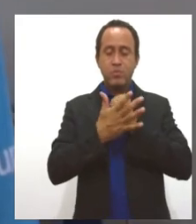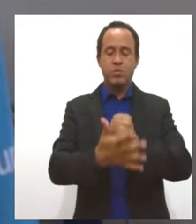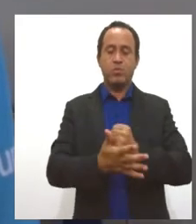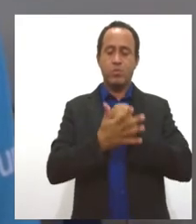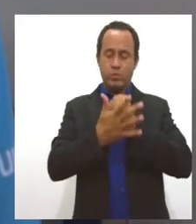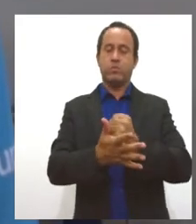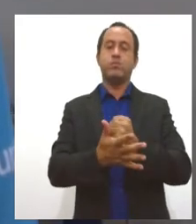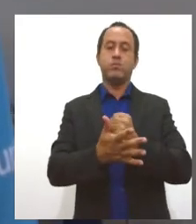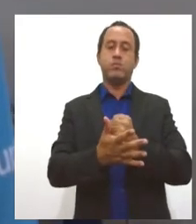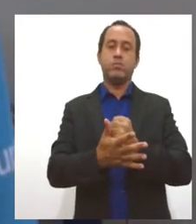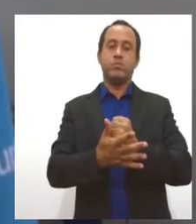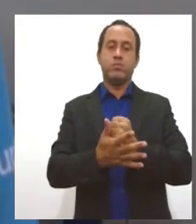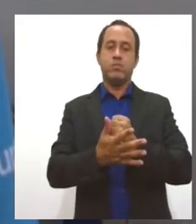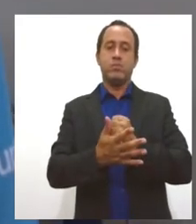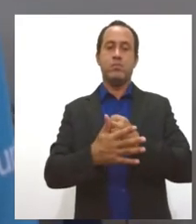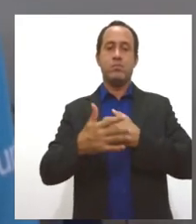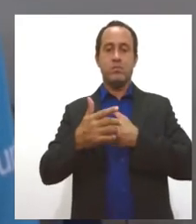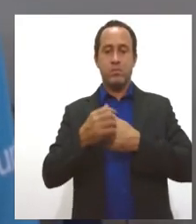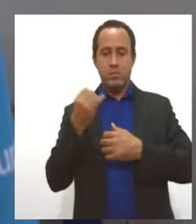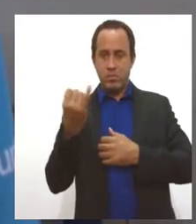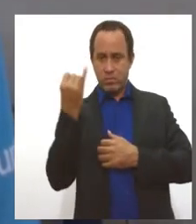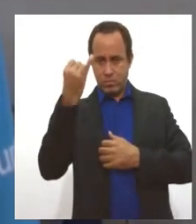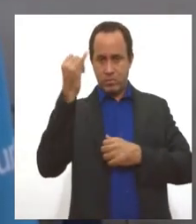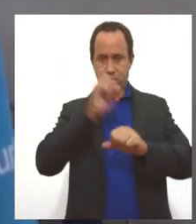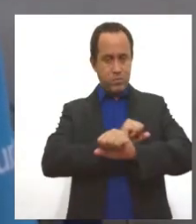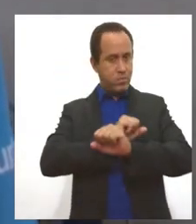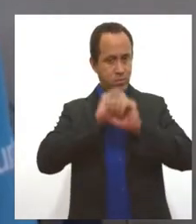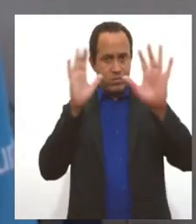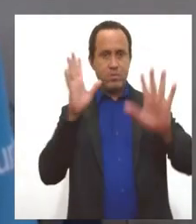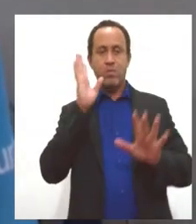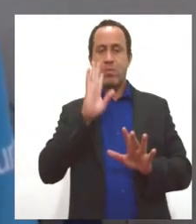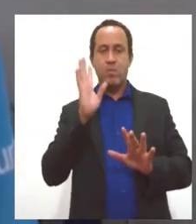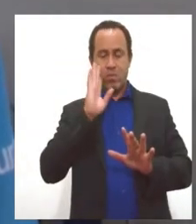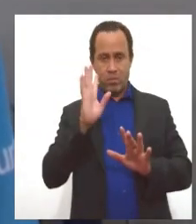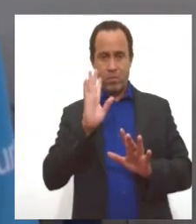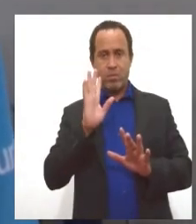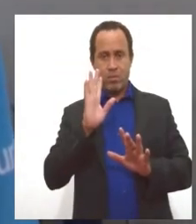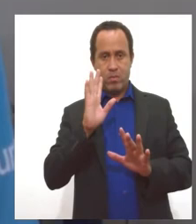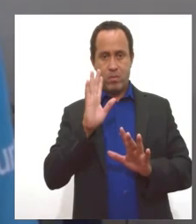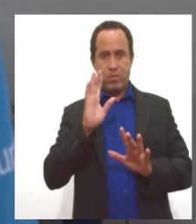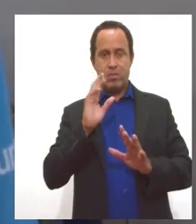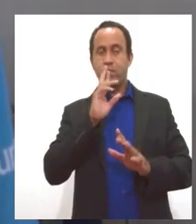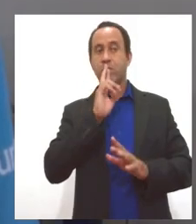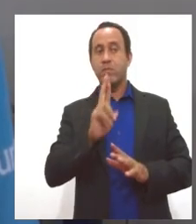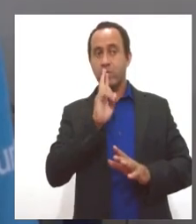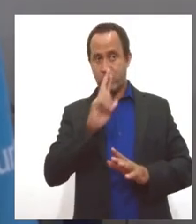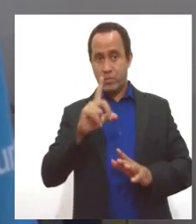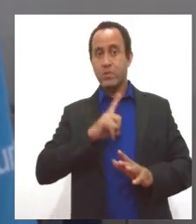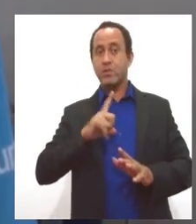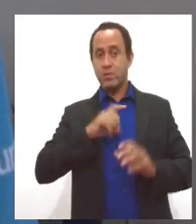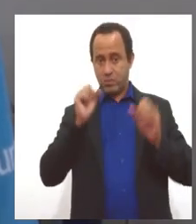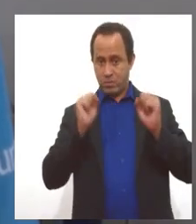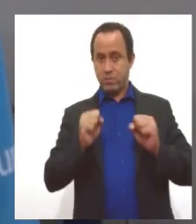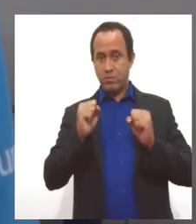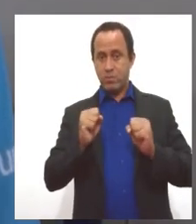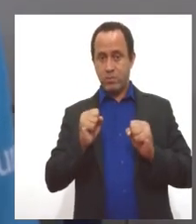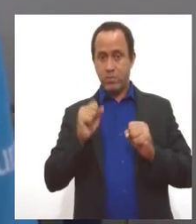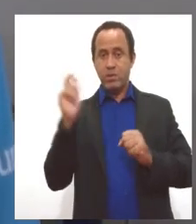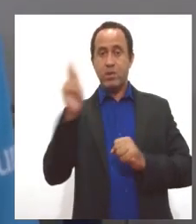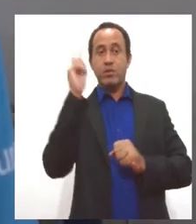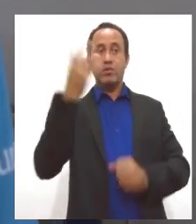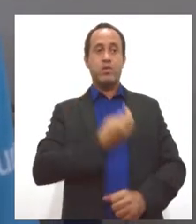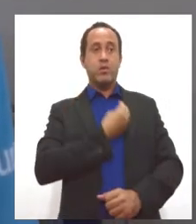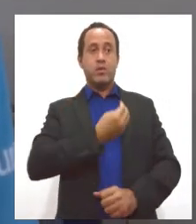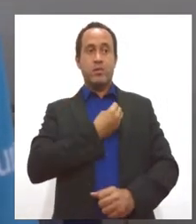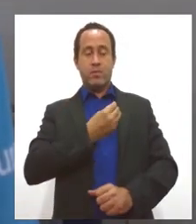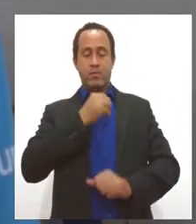junto. E isso dá uma evidência muito bacana sobre os resultados que a gente hoje pode contar, histórias de vidas na área